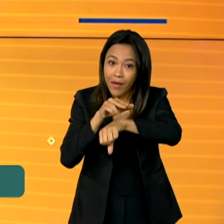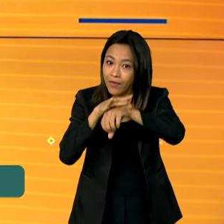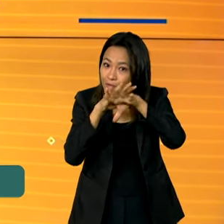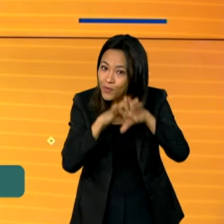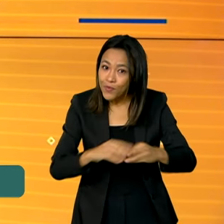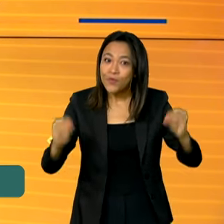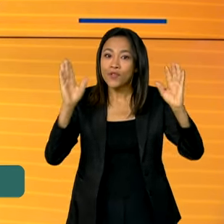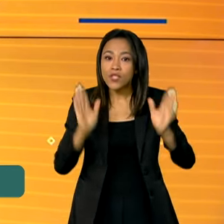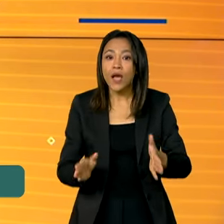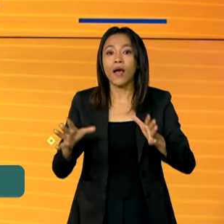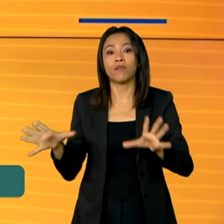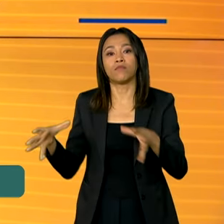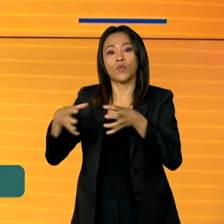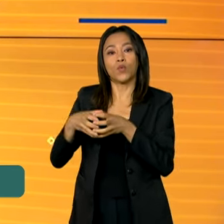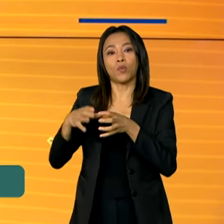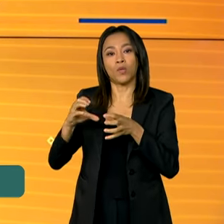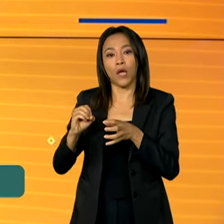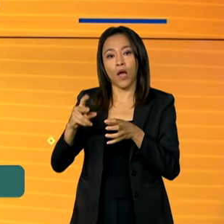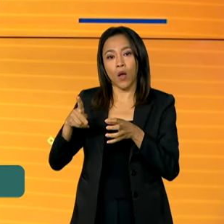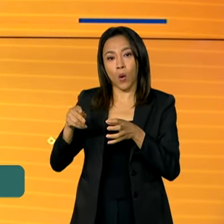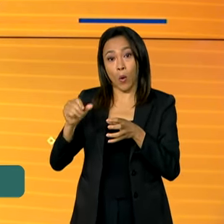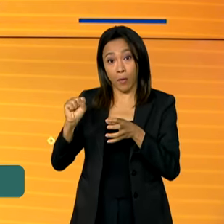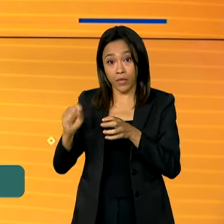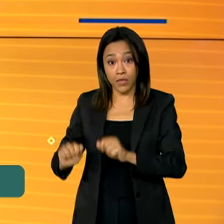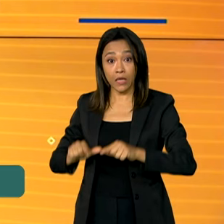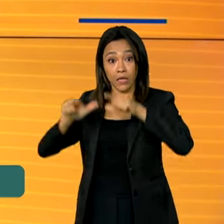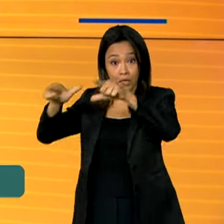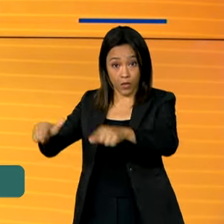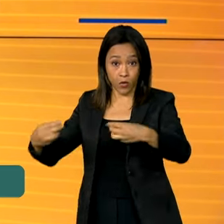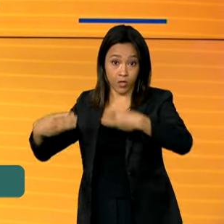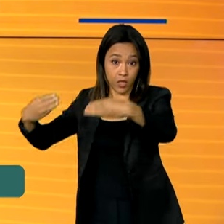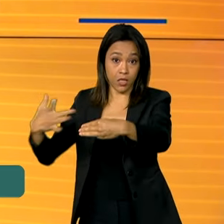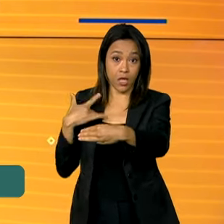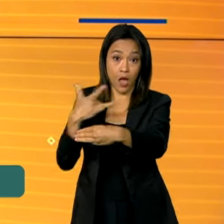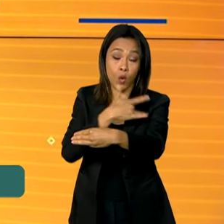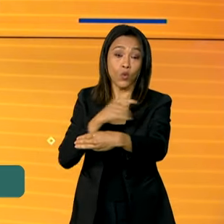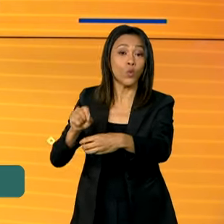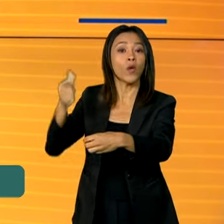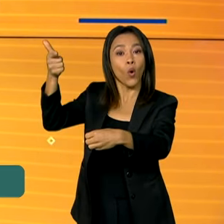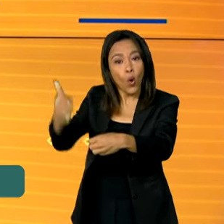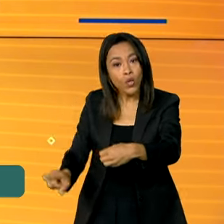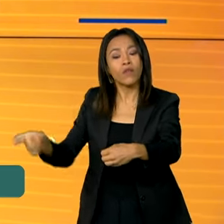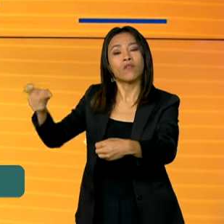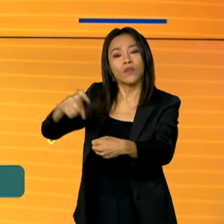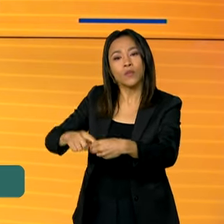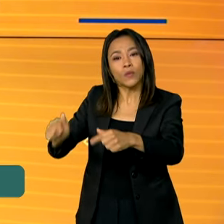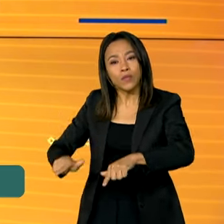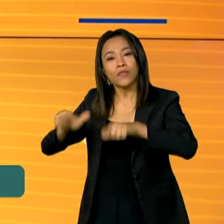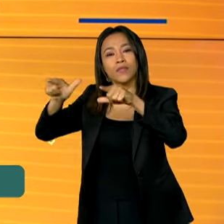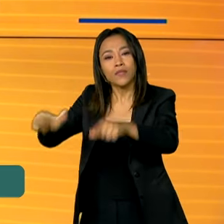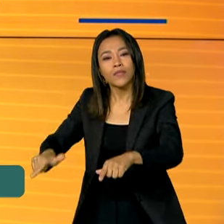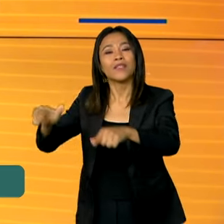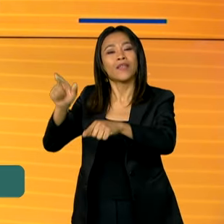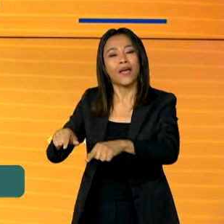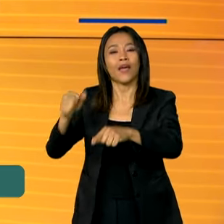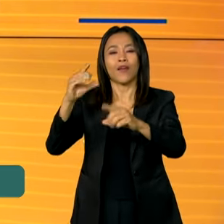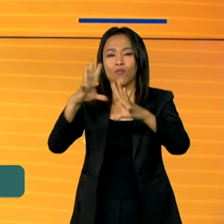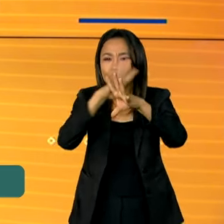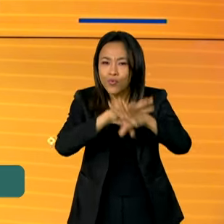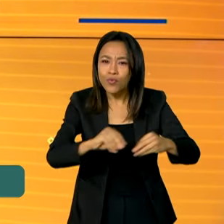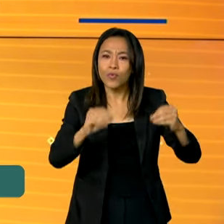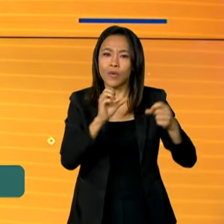Pan-Americana da Saúde, a OPAS, entregou ao Ministério da Saúde a recertificação de eliminação do sarampo,